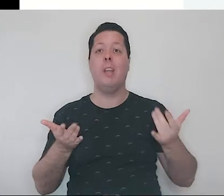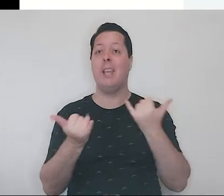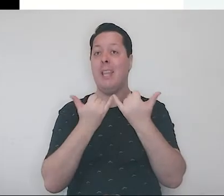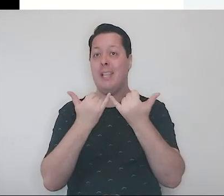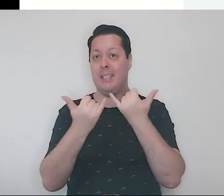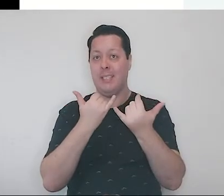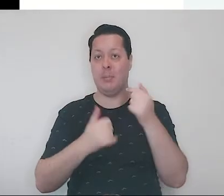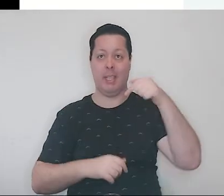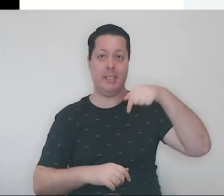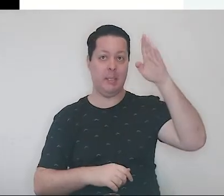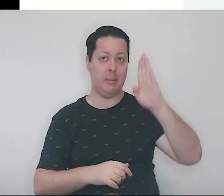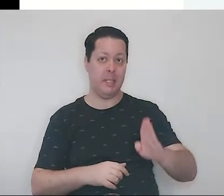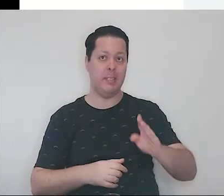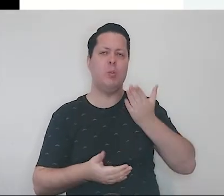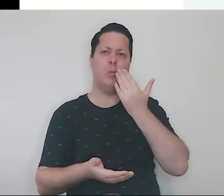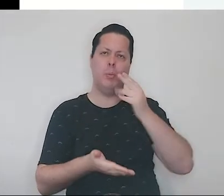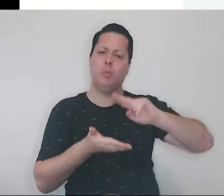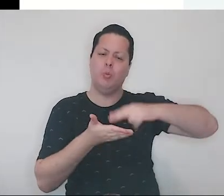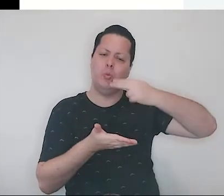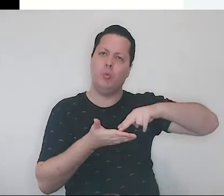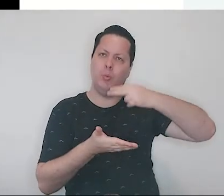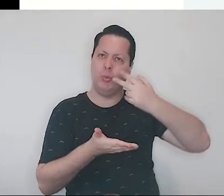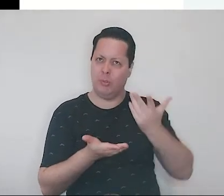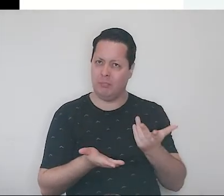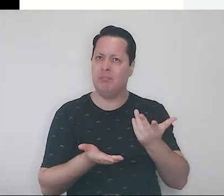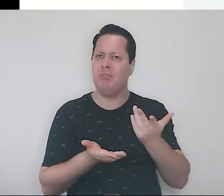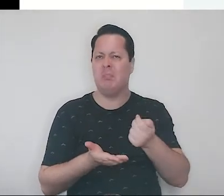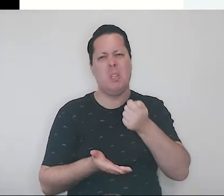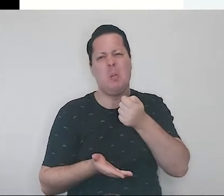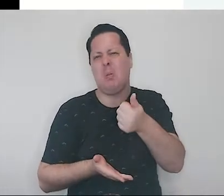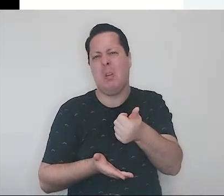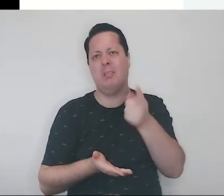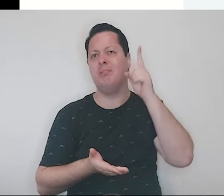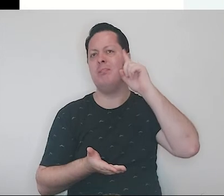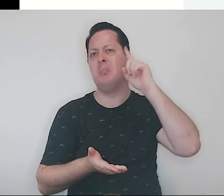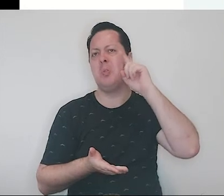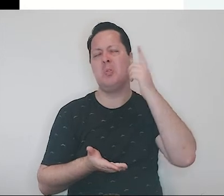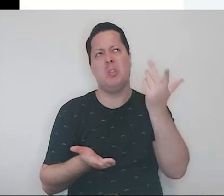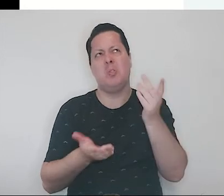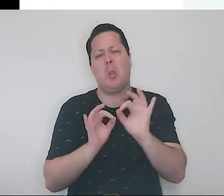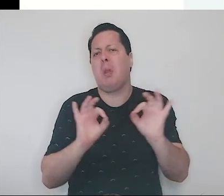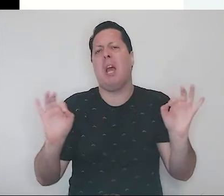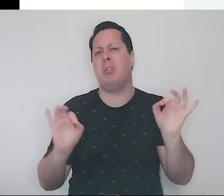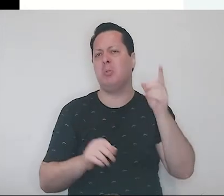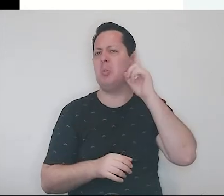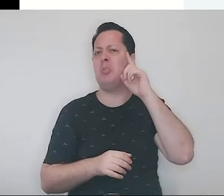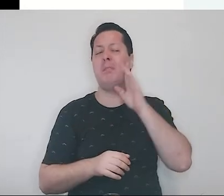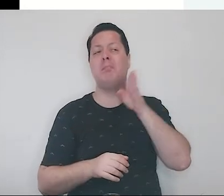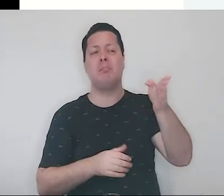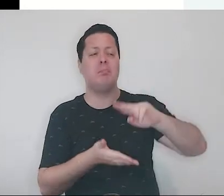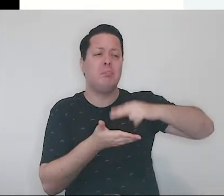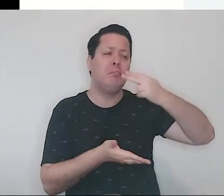comemos aqui no Brasil, de forma normal, do dia a dia,